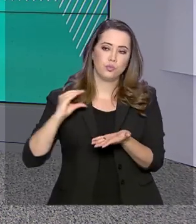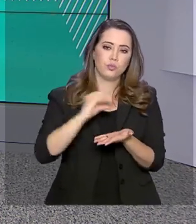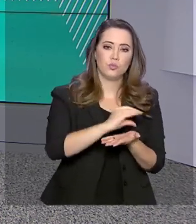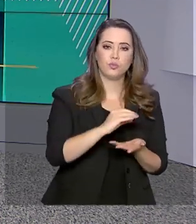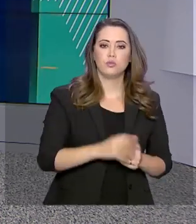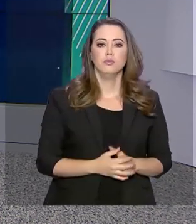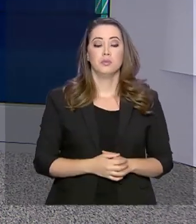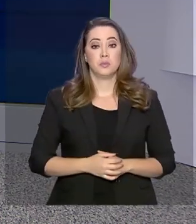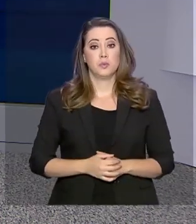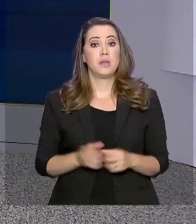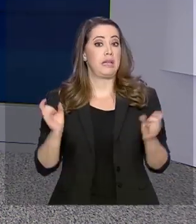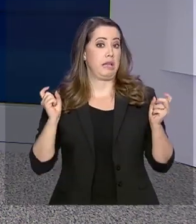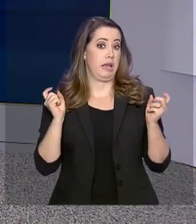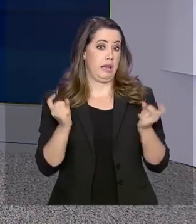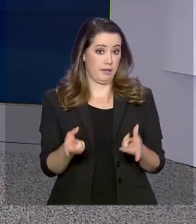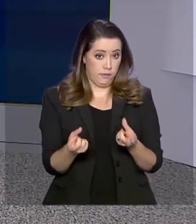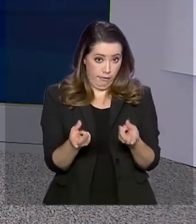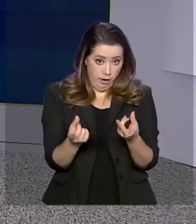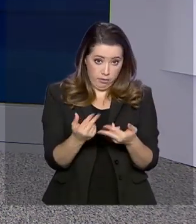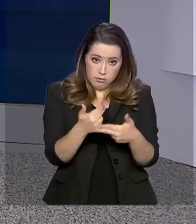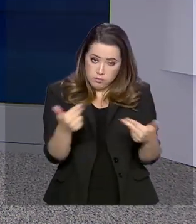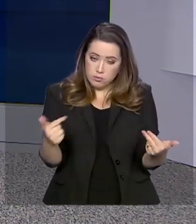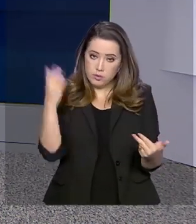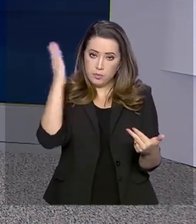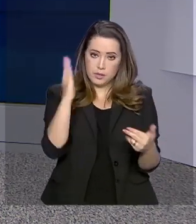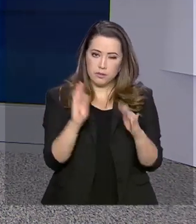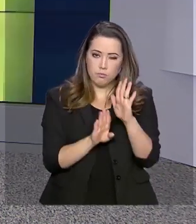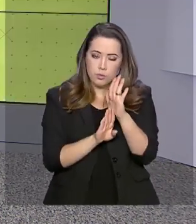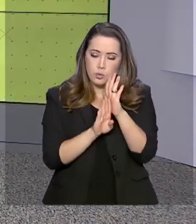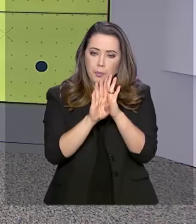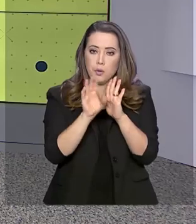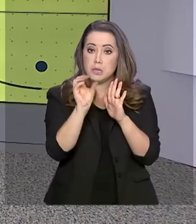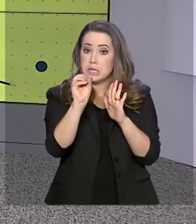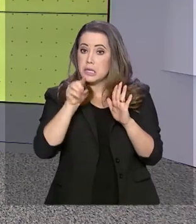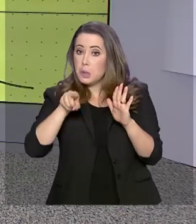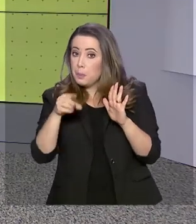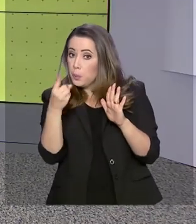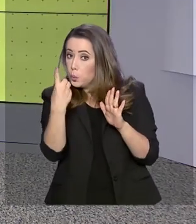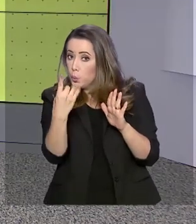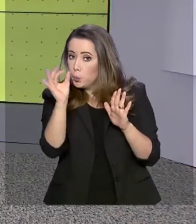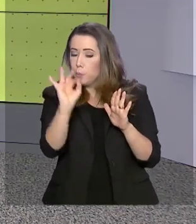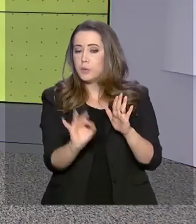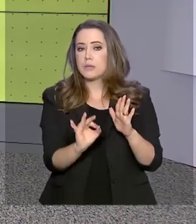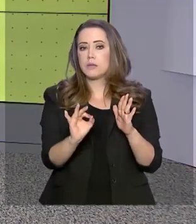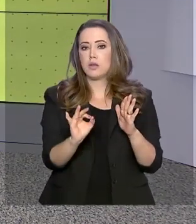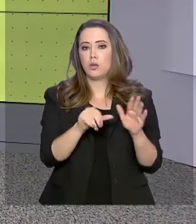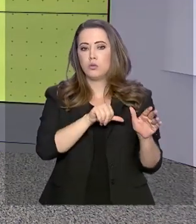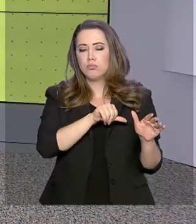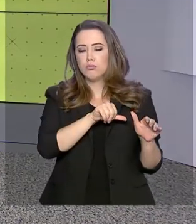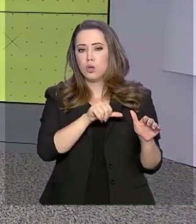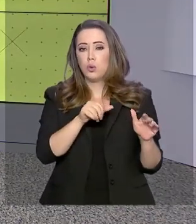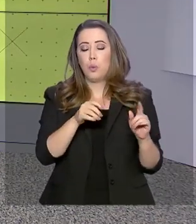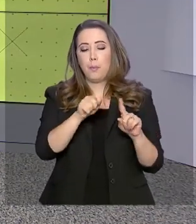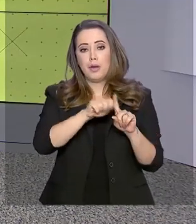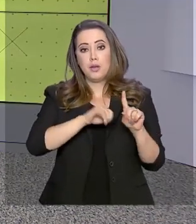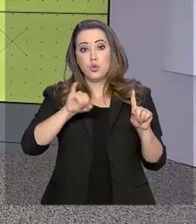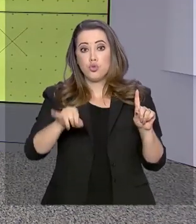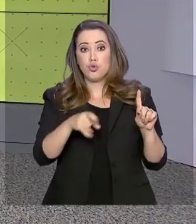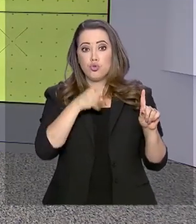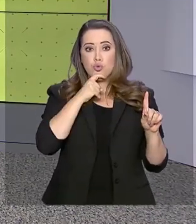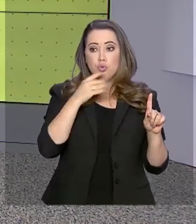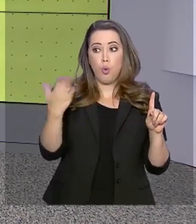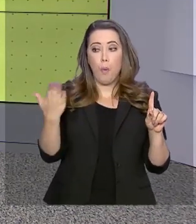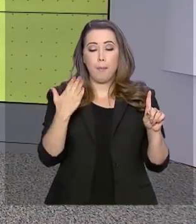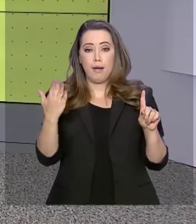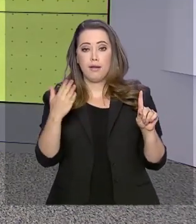o volume de vendas do comércio varejista brasileiro cresceu 0,1% na passagem de julho para agosto. De